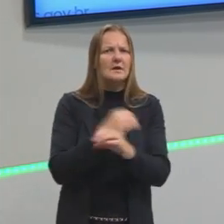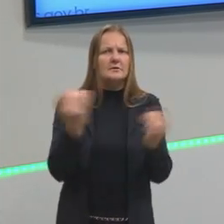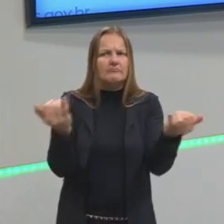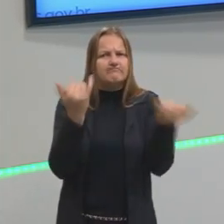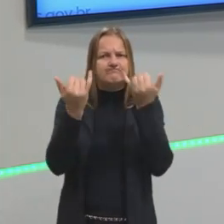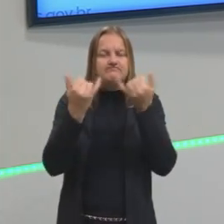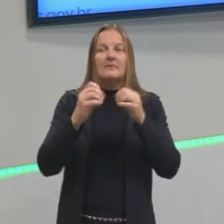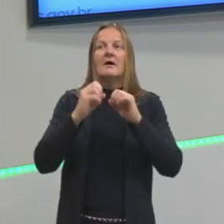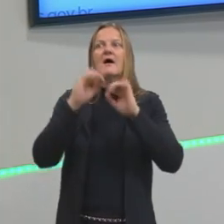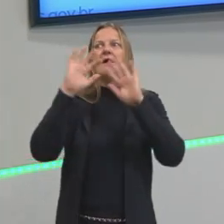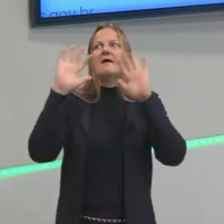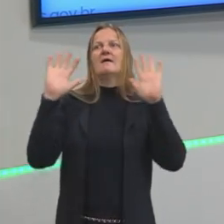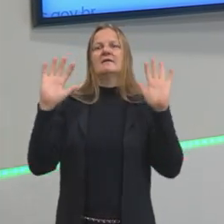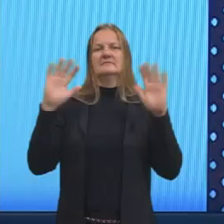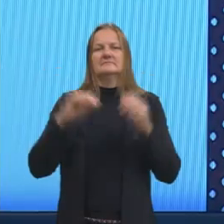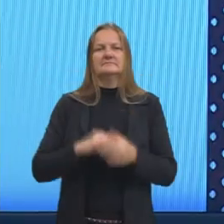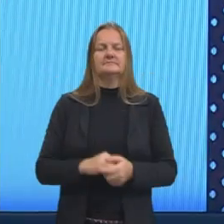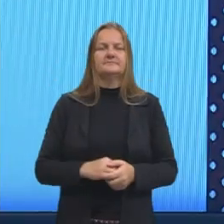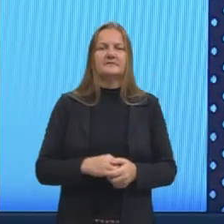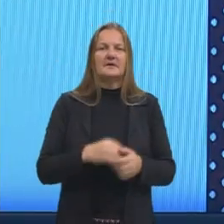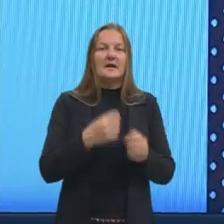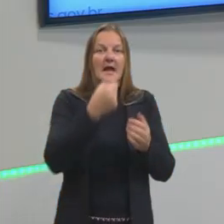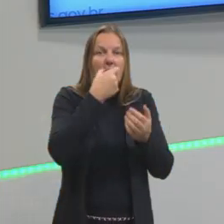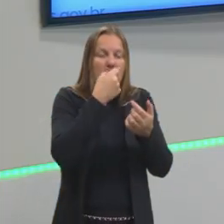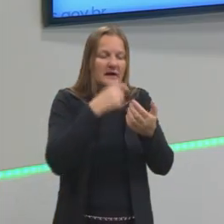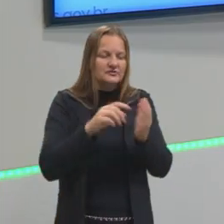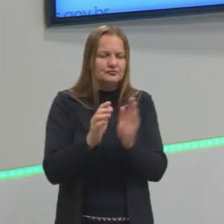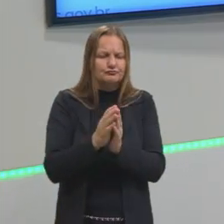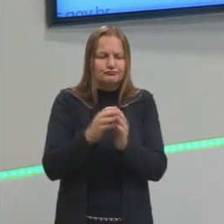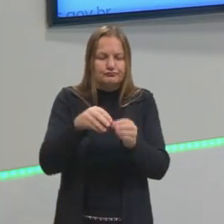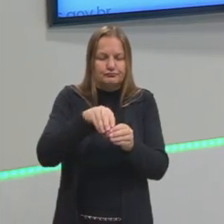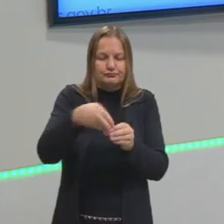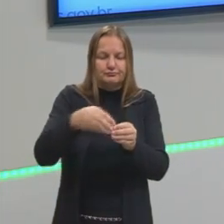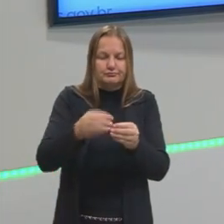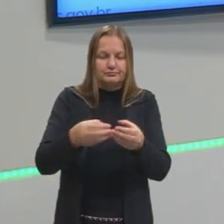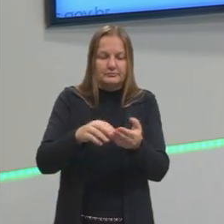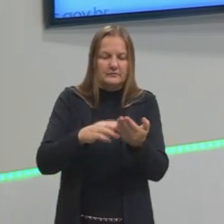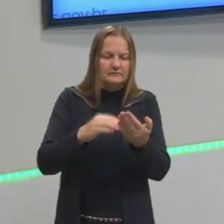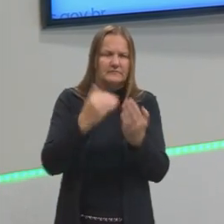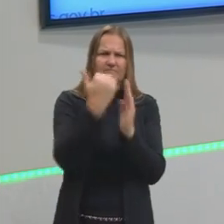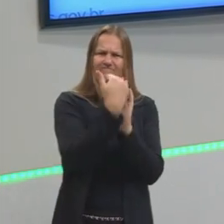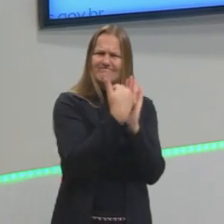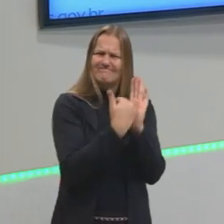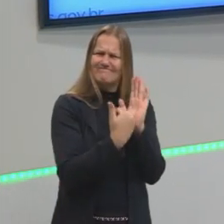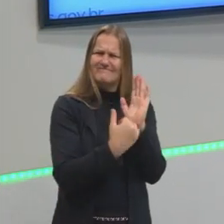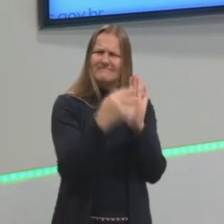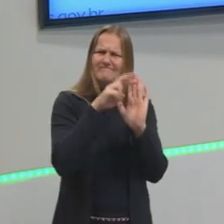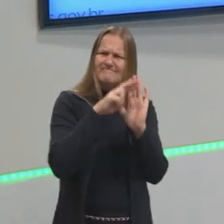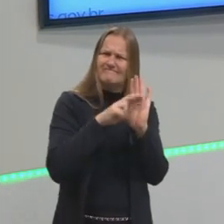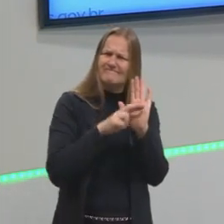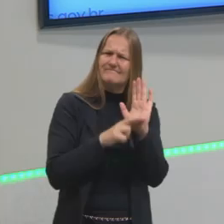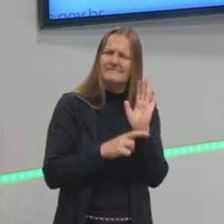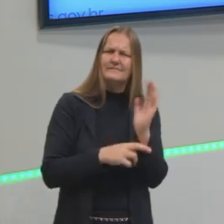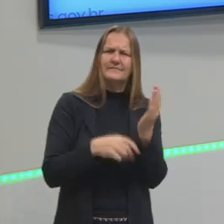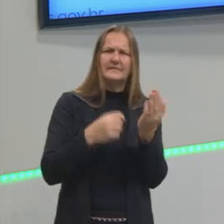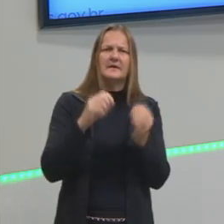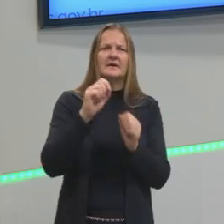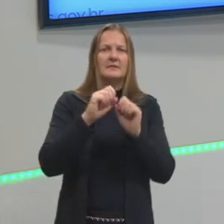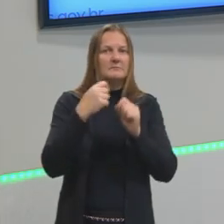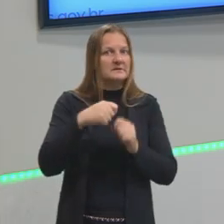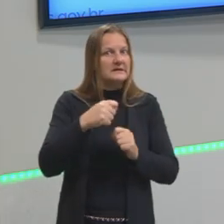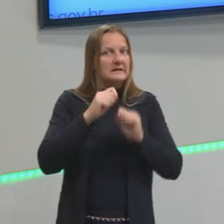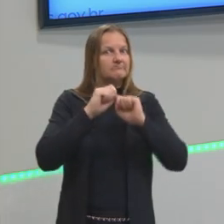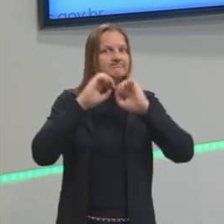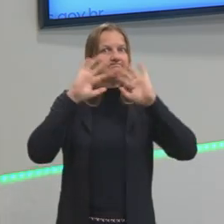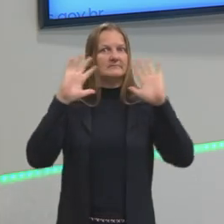clara. Uma bula de um remédio, por exemplo. Uma bula, ela precisa ter a linguagem clara,